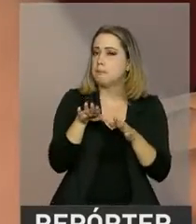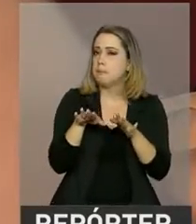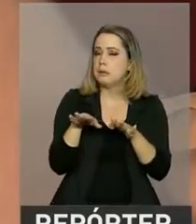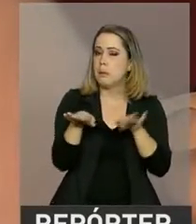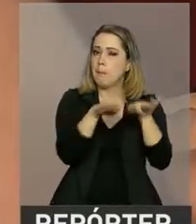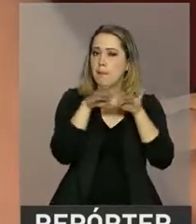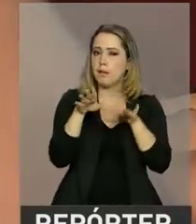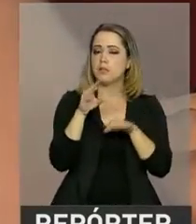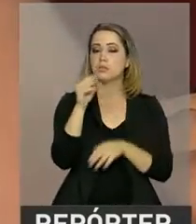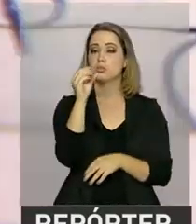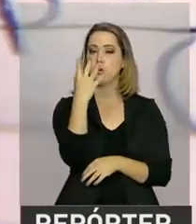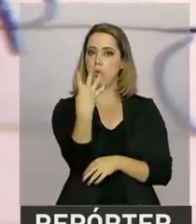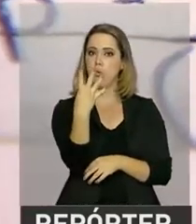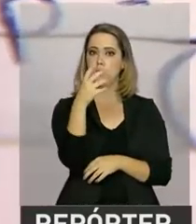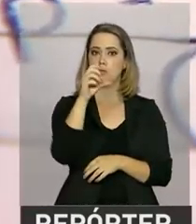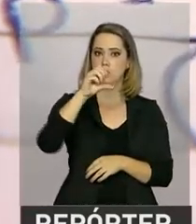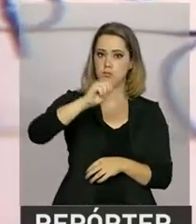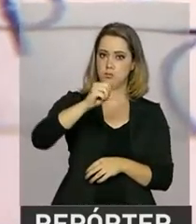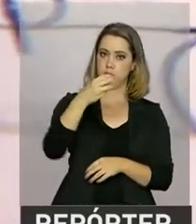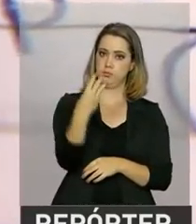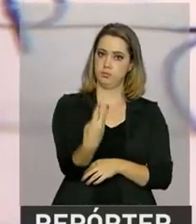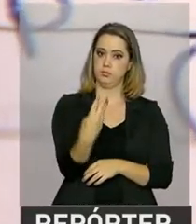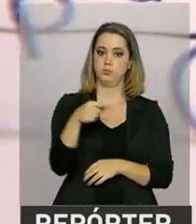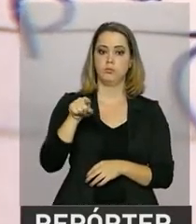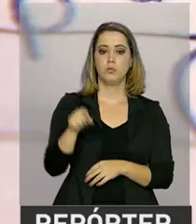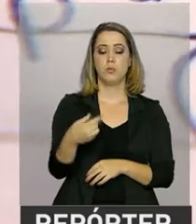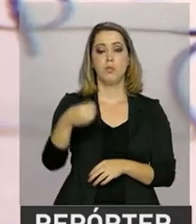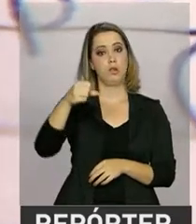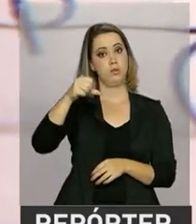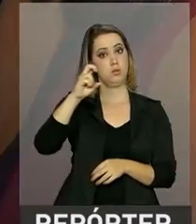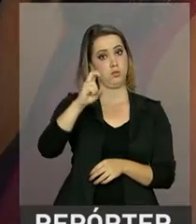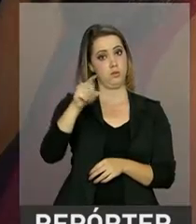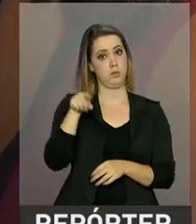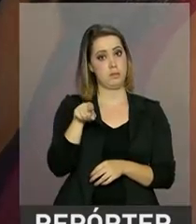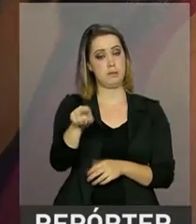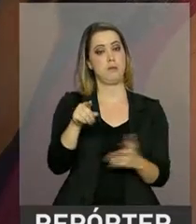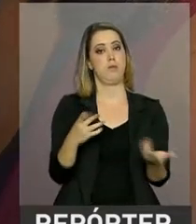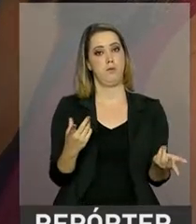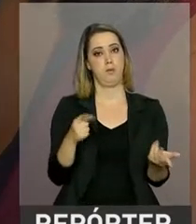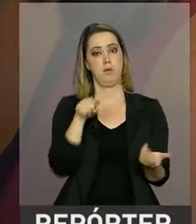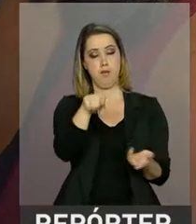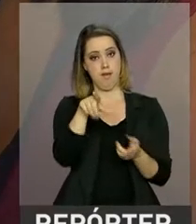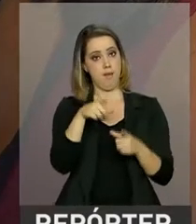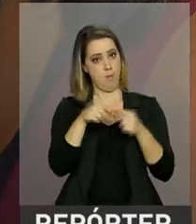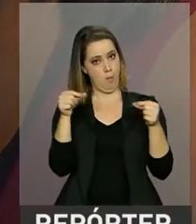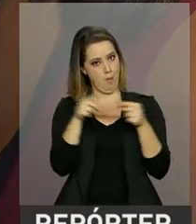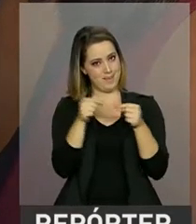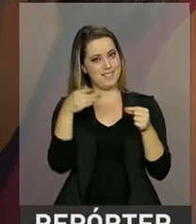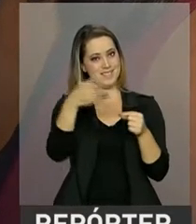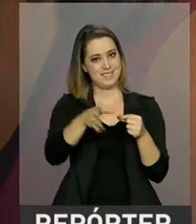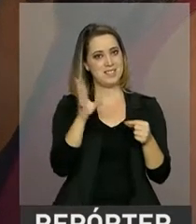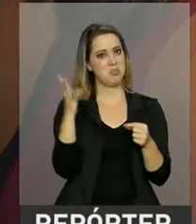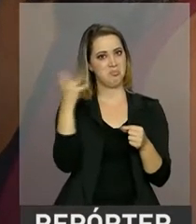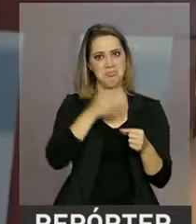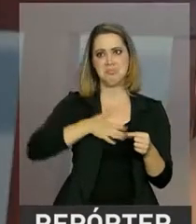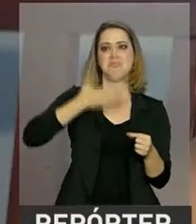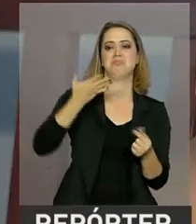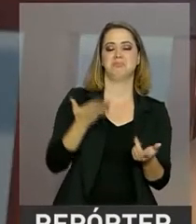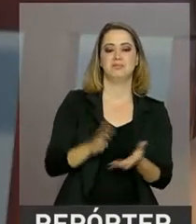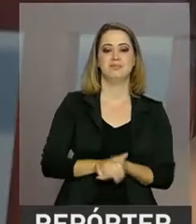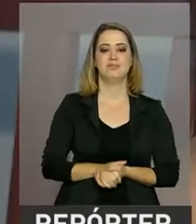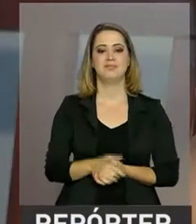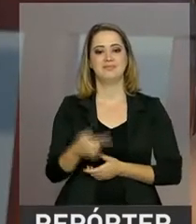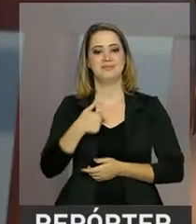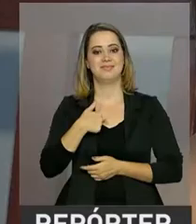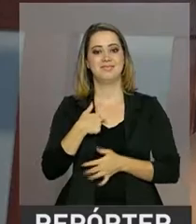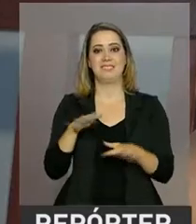nacional foi de quatrocentos e noventa três vírgula noventa cinco pontos. Para a brasiliense, o resultado foi uma surpresa. Eu